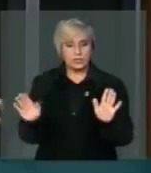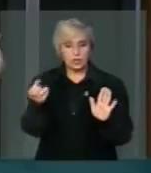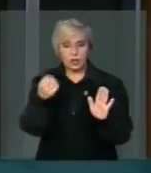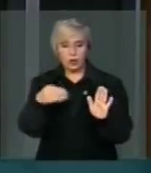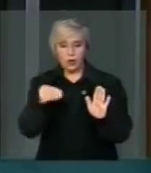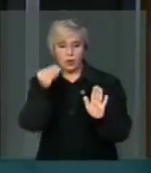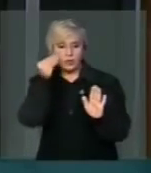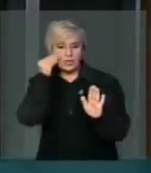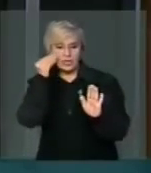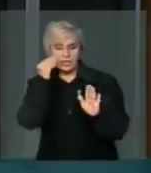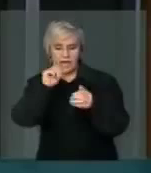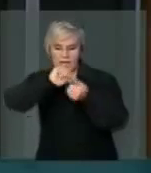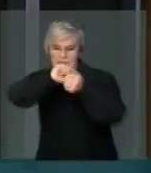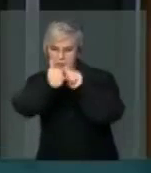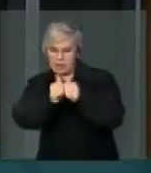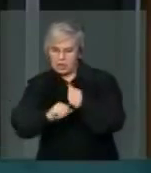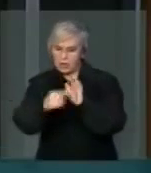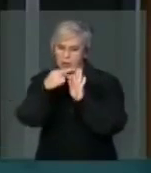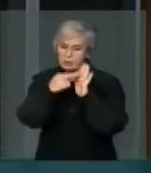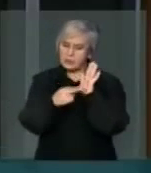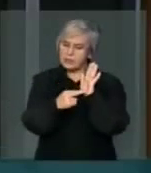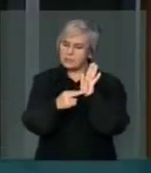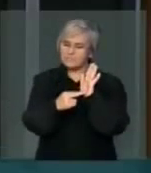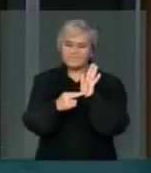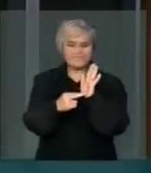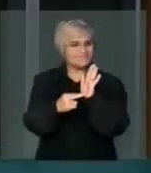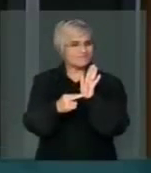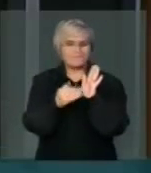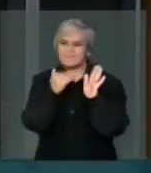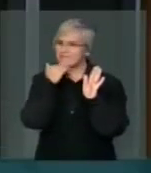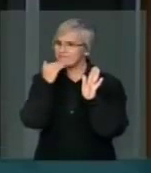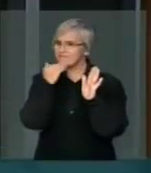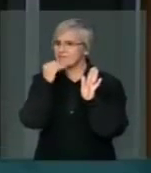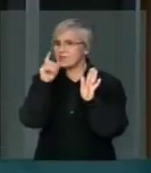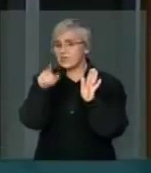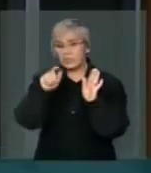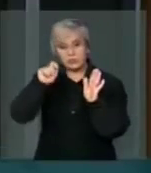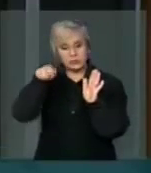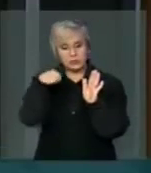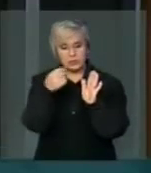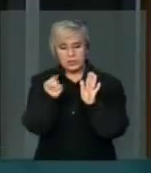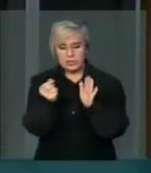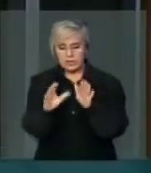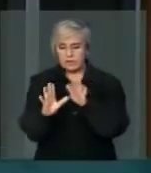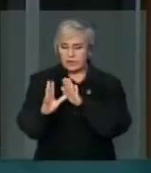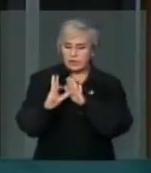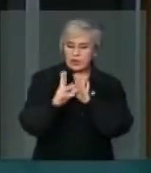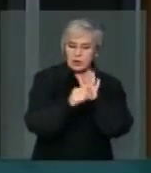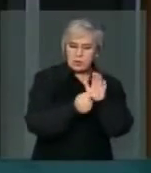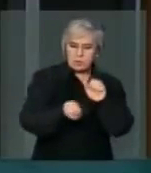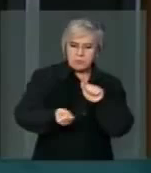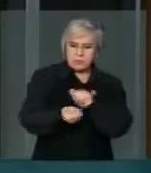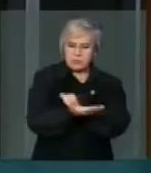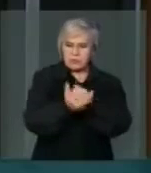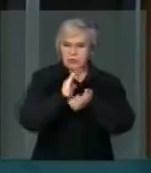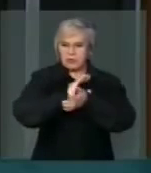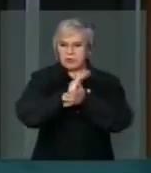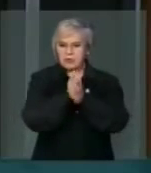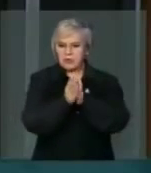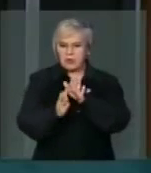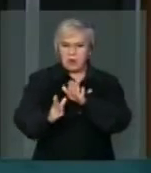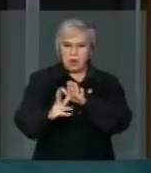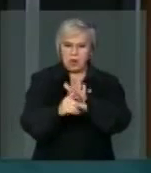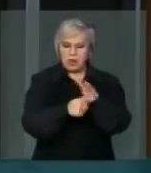manobra regimental será classificada como golpe regimental inaceitável